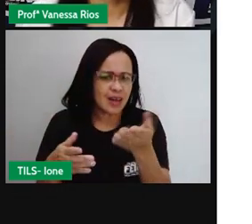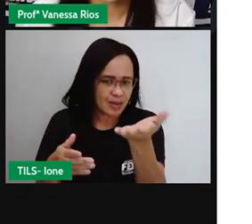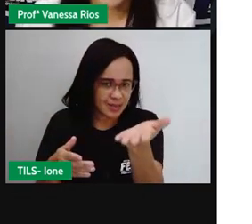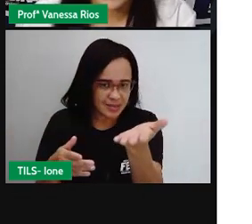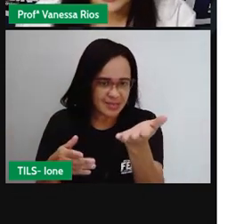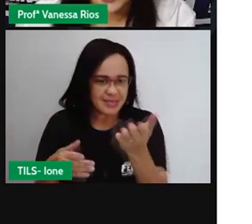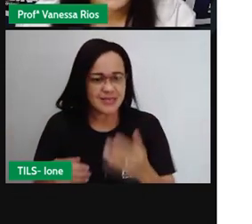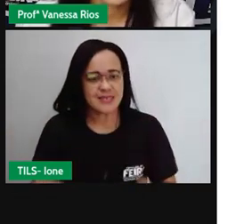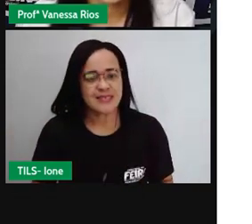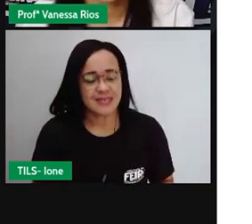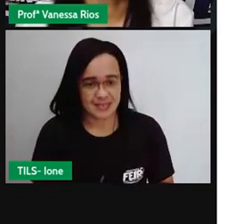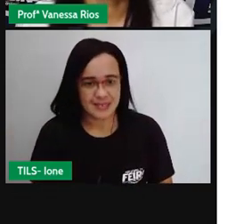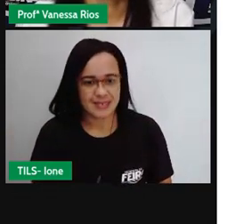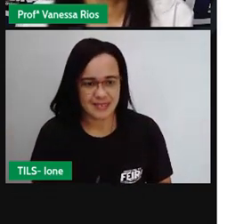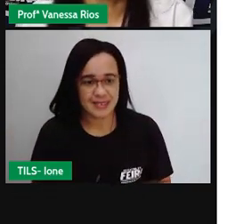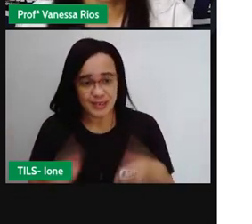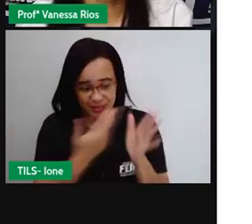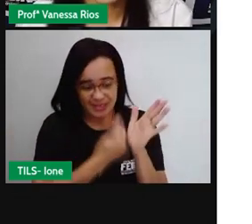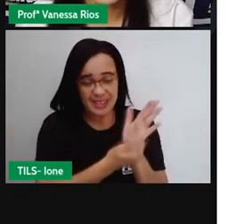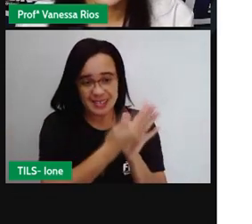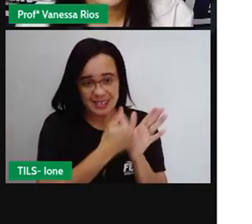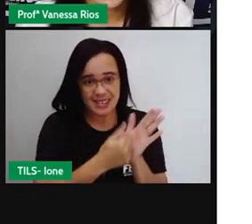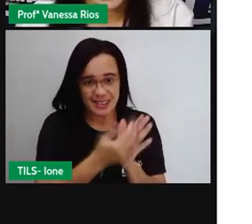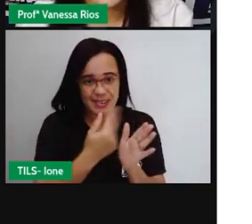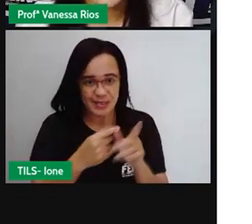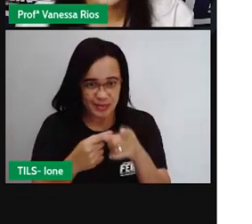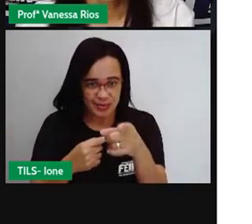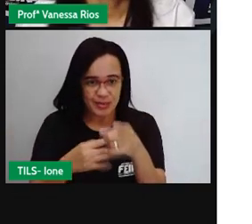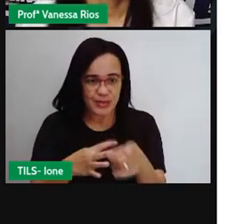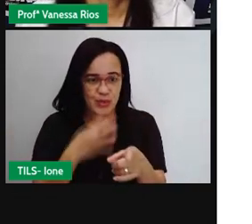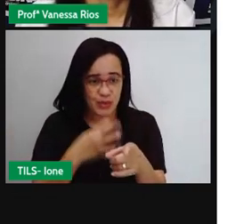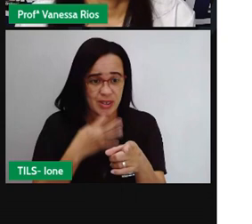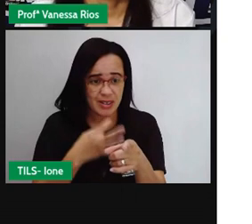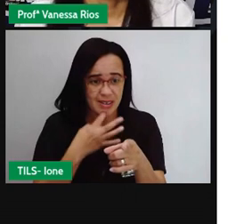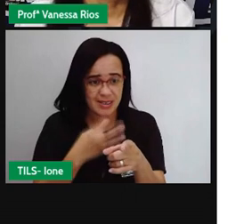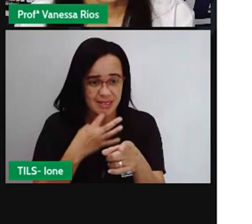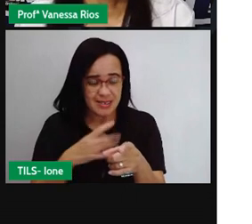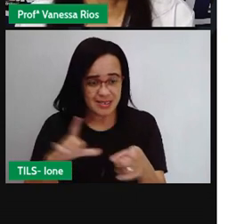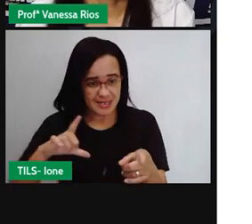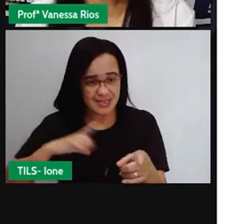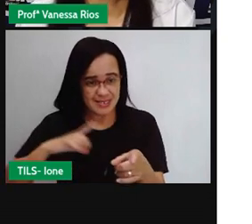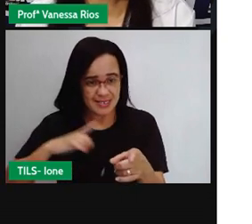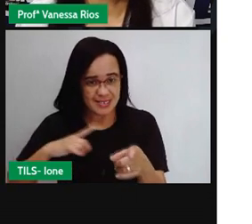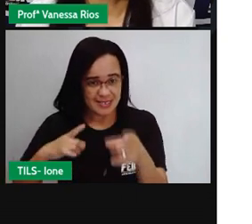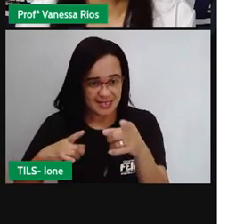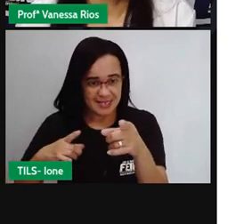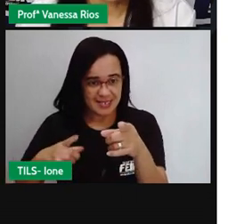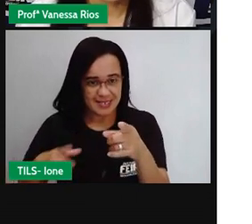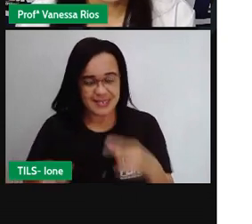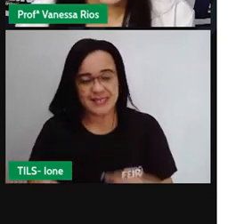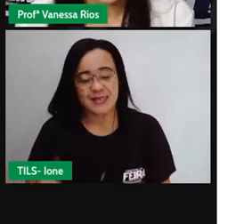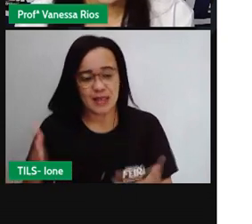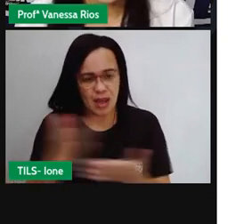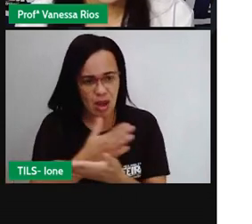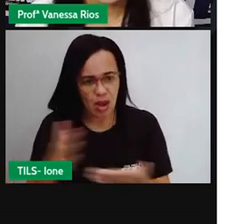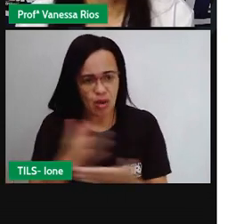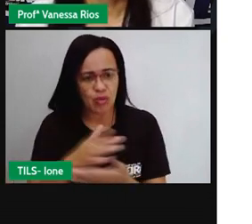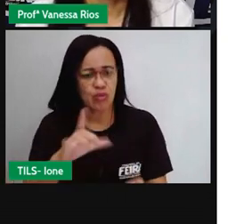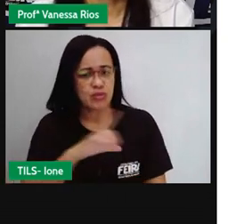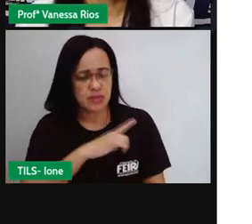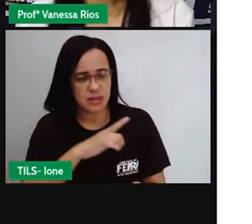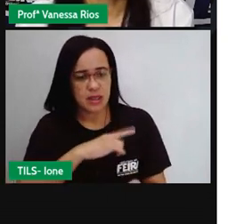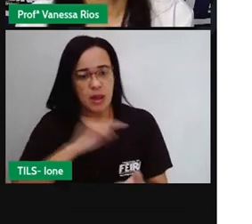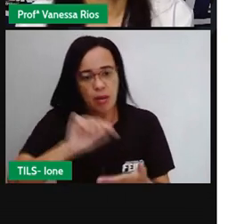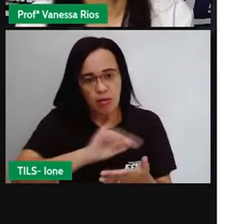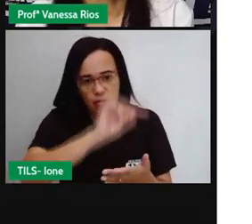ou vocês possuem, né, esse instrumento em casa? Alguns aí têm a volta completa, né? É